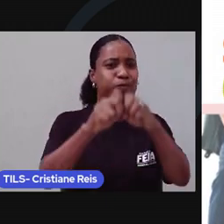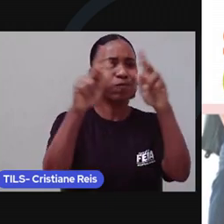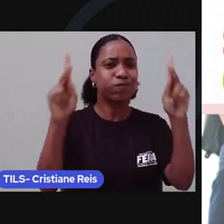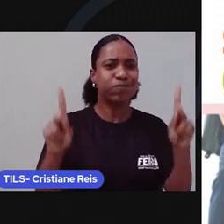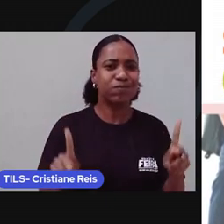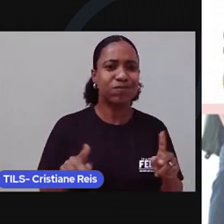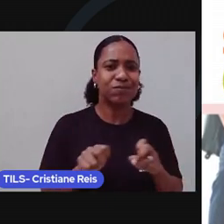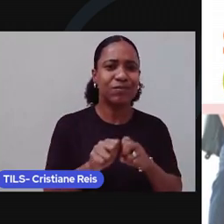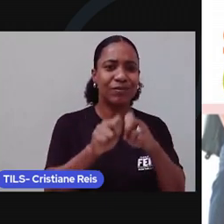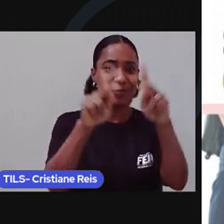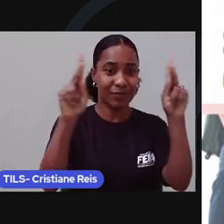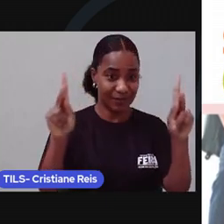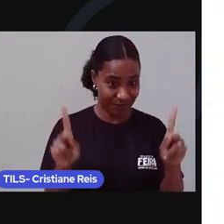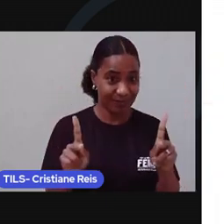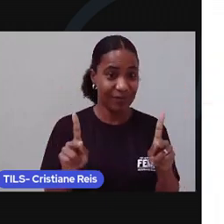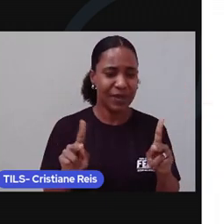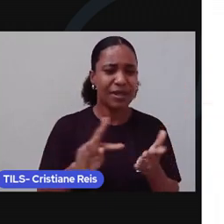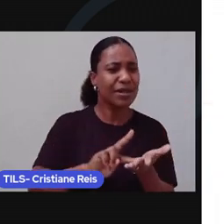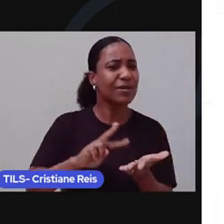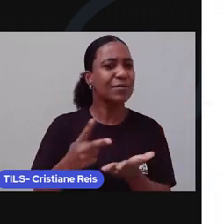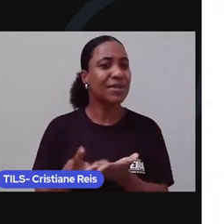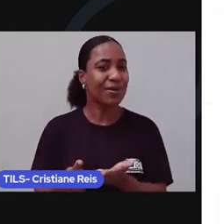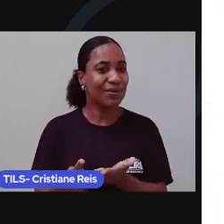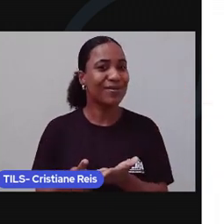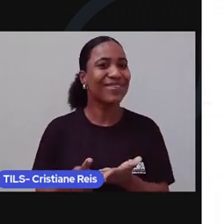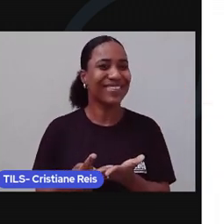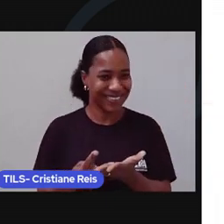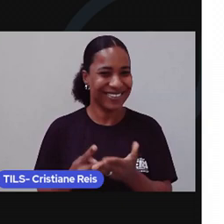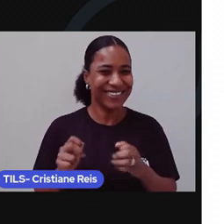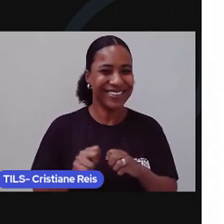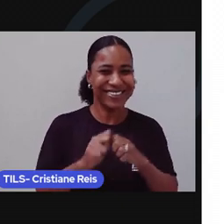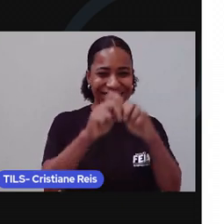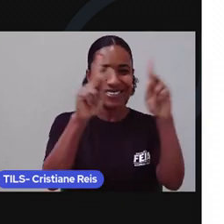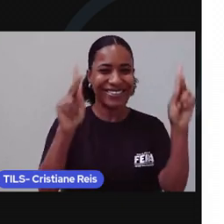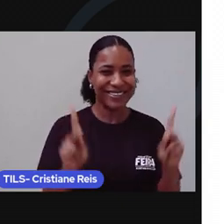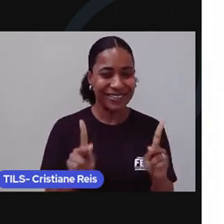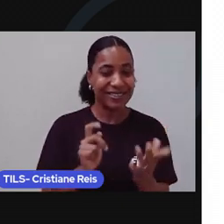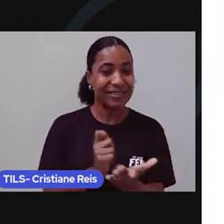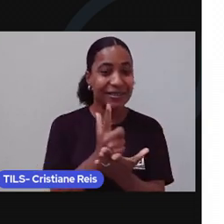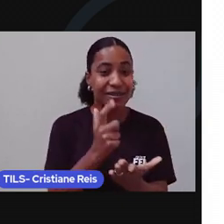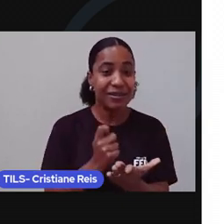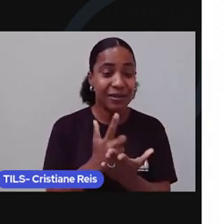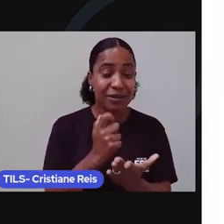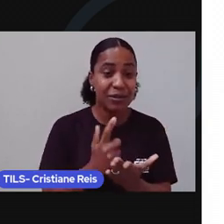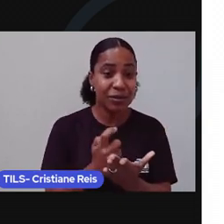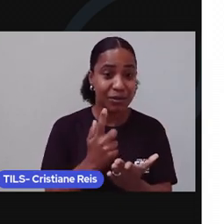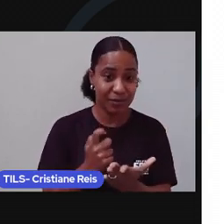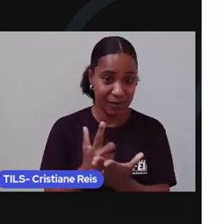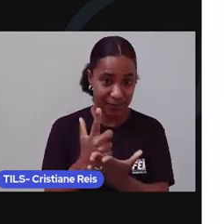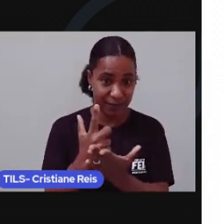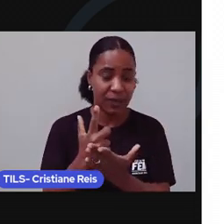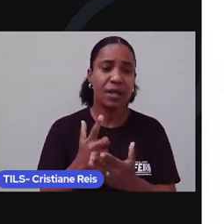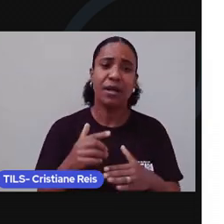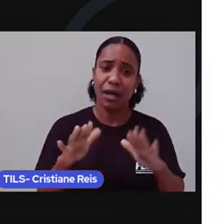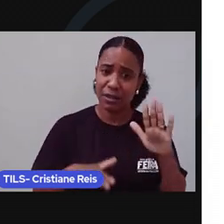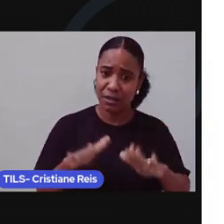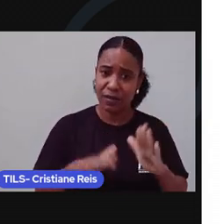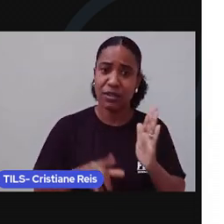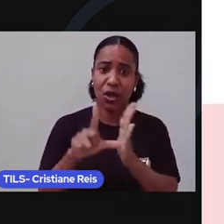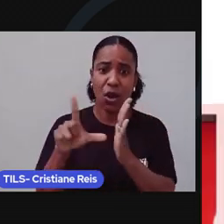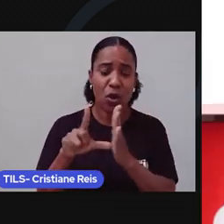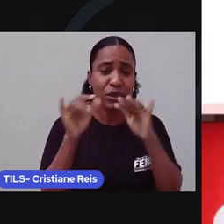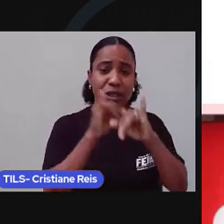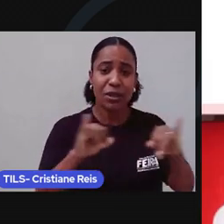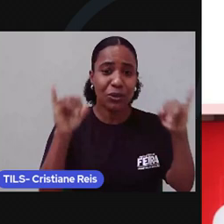significa centro de compras. Muitas vezes, vemos lojas anunciando promoções com expressões como